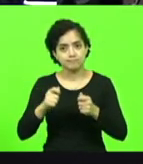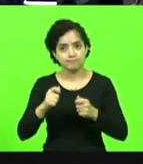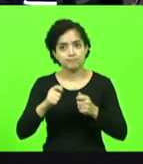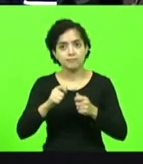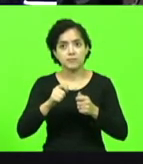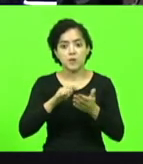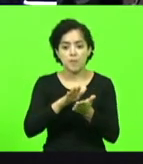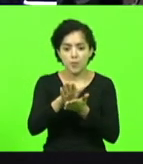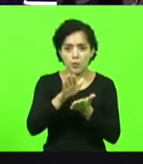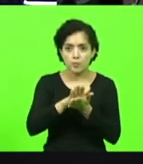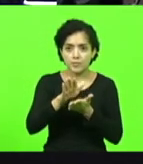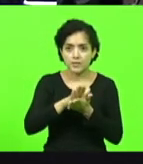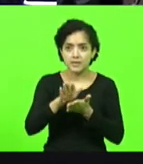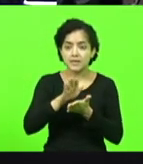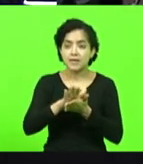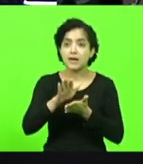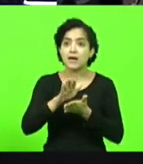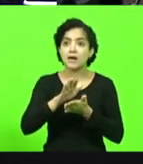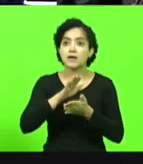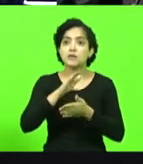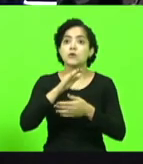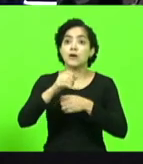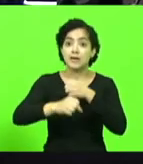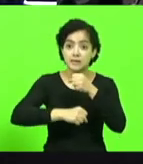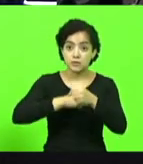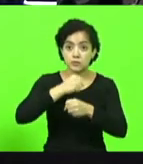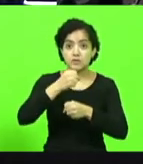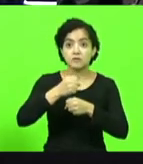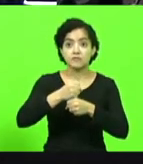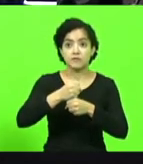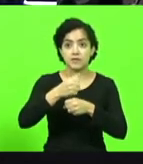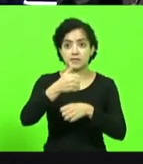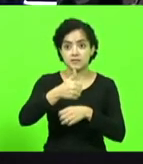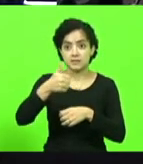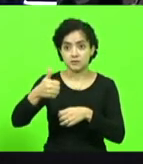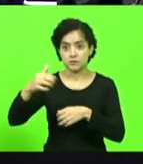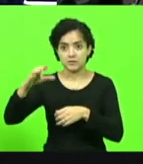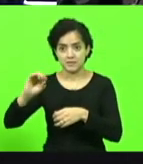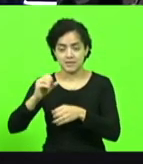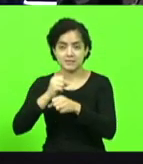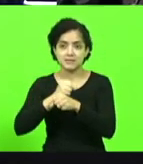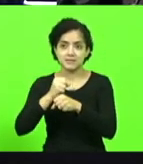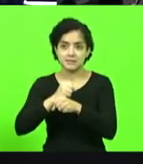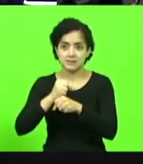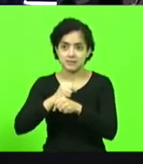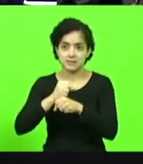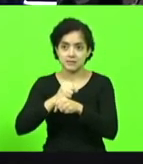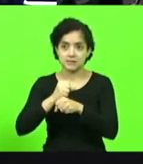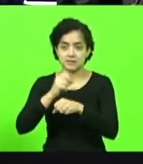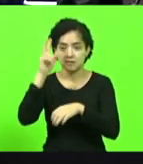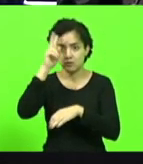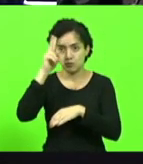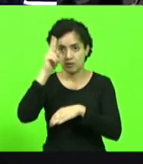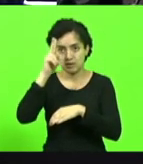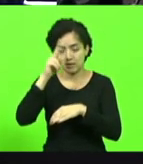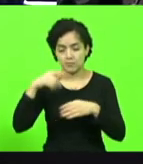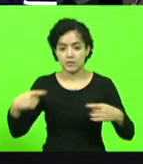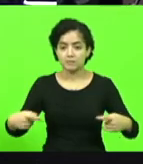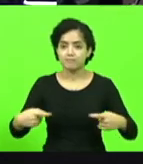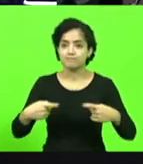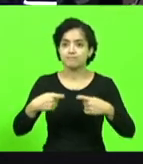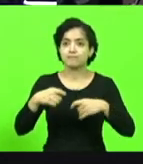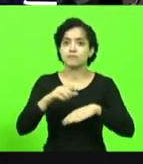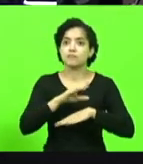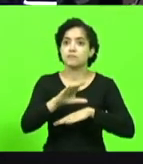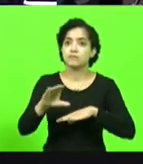publicá-lo no ano que vem, quando teremos os 110 anos de lembrança do início da Guerra do Contestado.